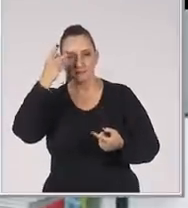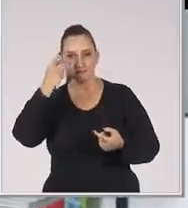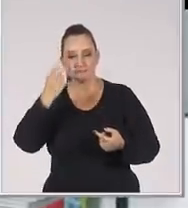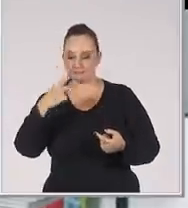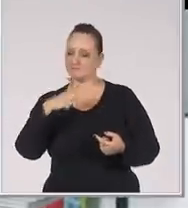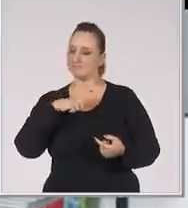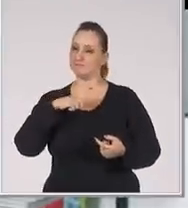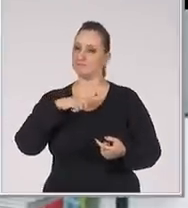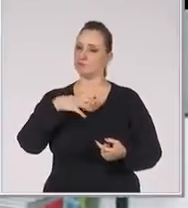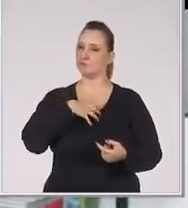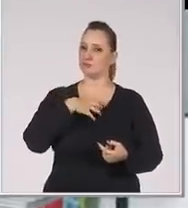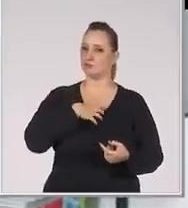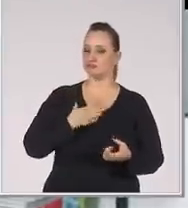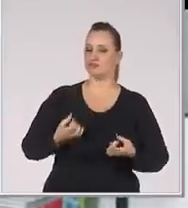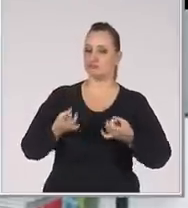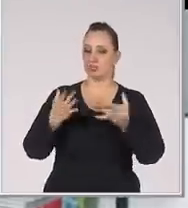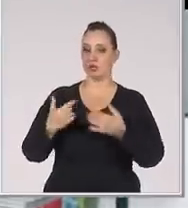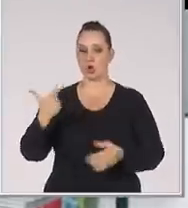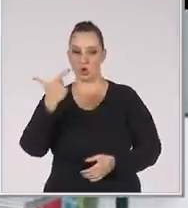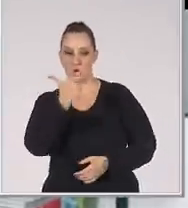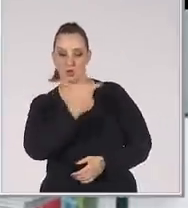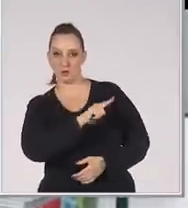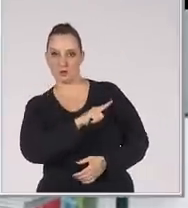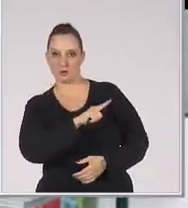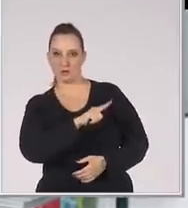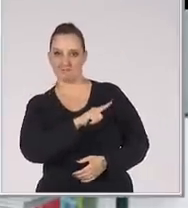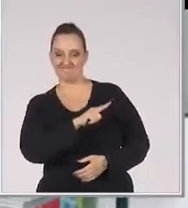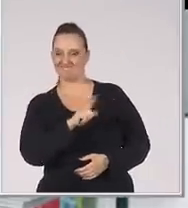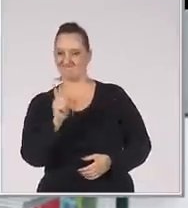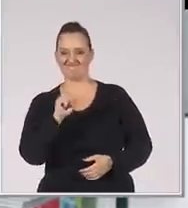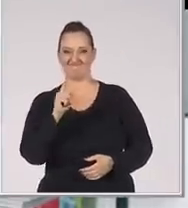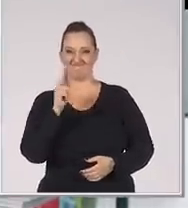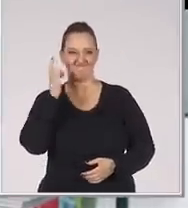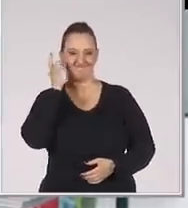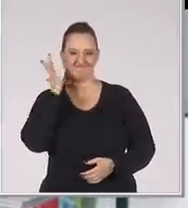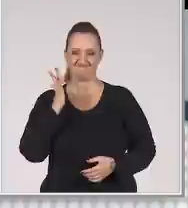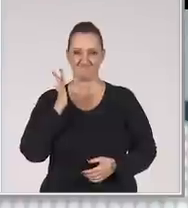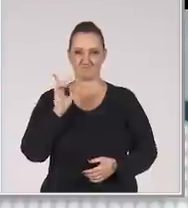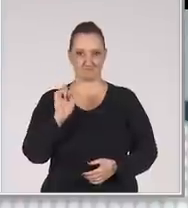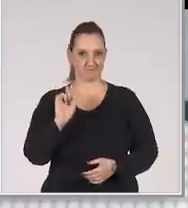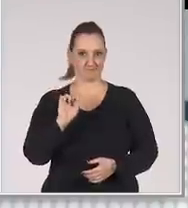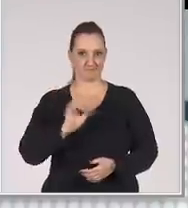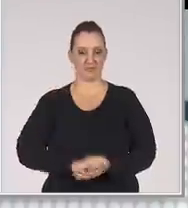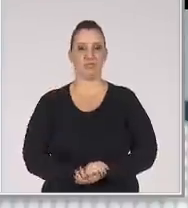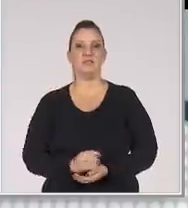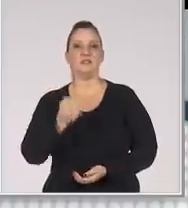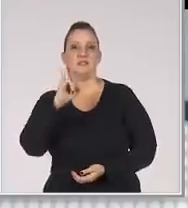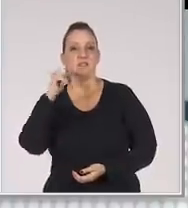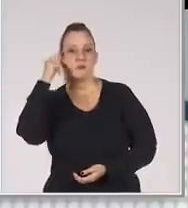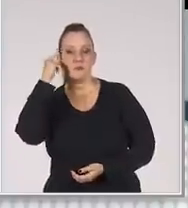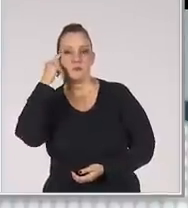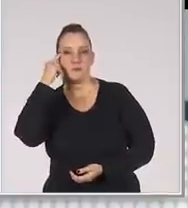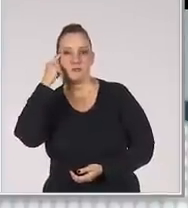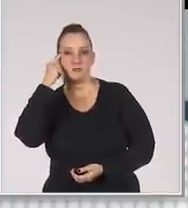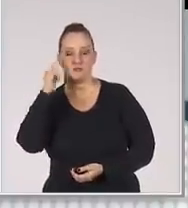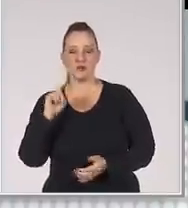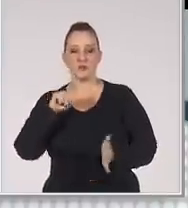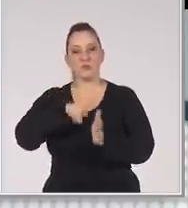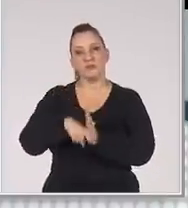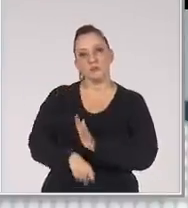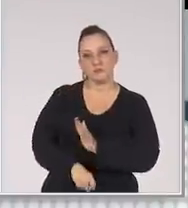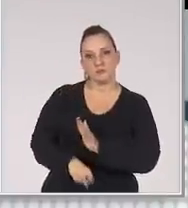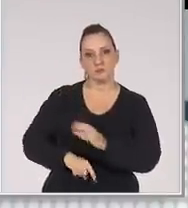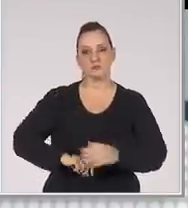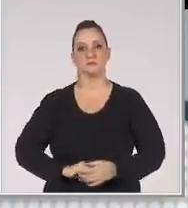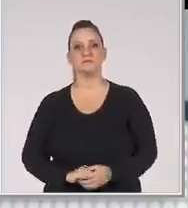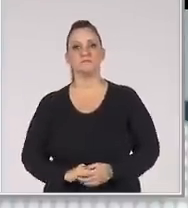levar mais jeito para vendas Já outras aparentam não ter nenhuma aptidão Se você analisar um pouco mais a fundo a